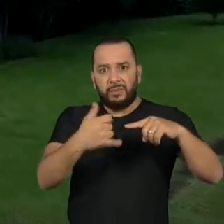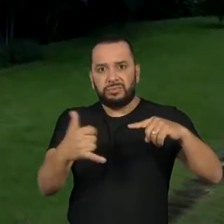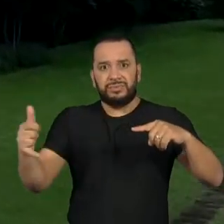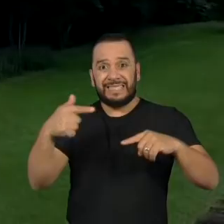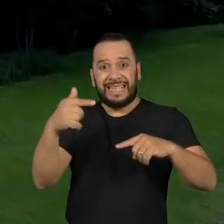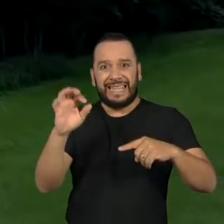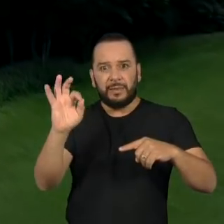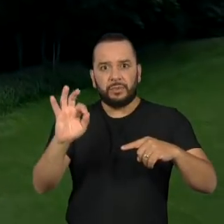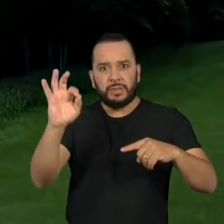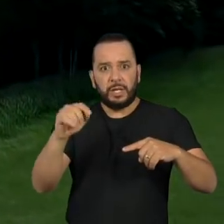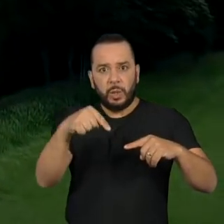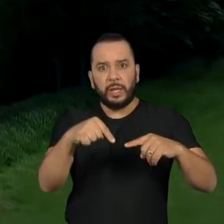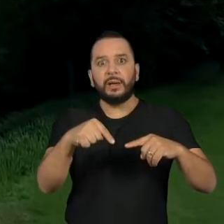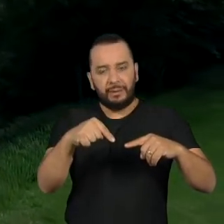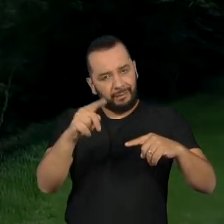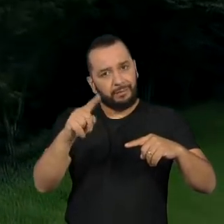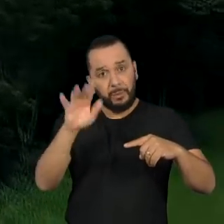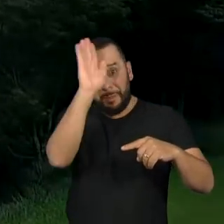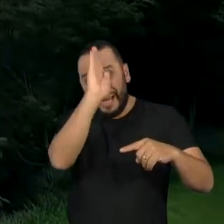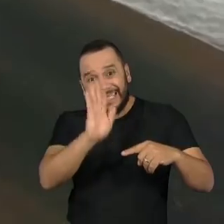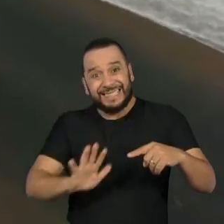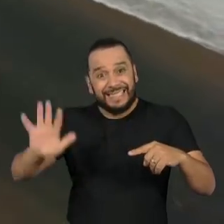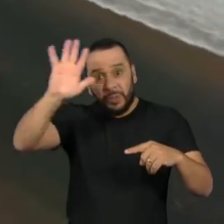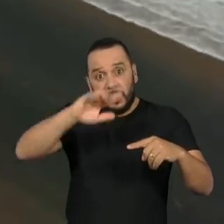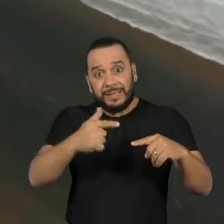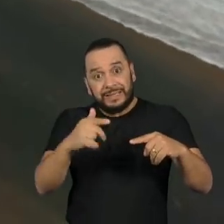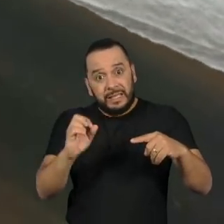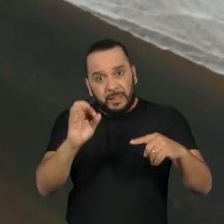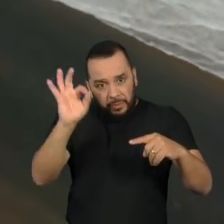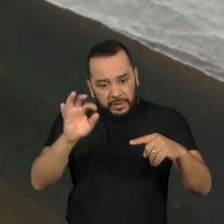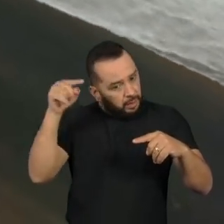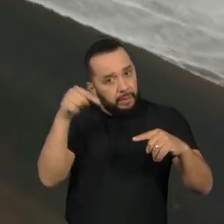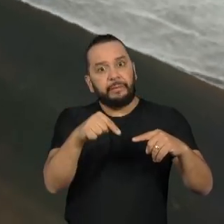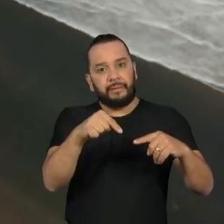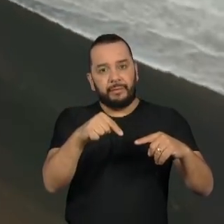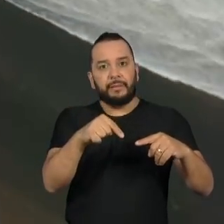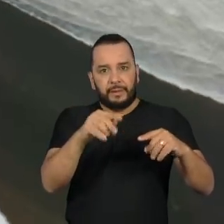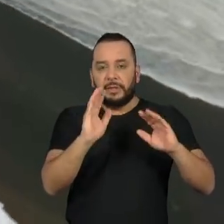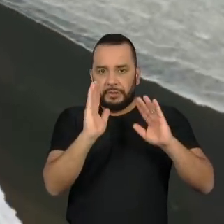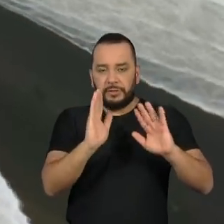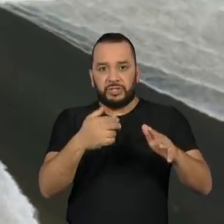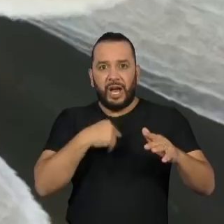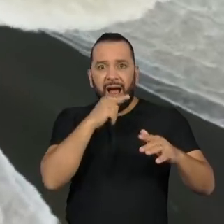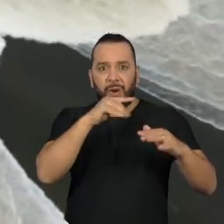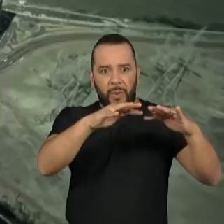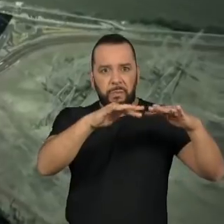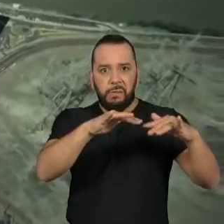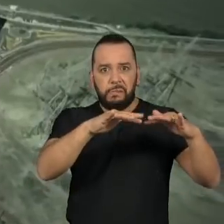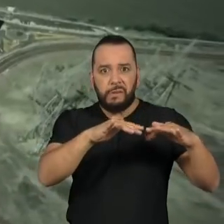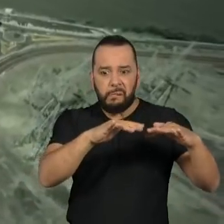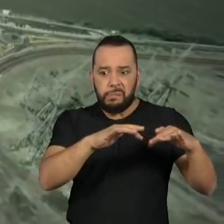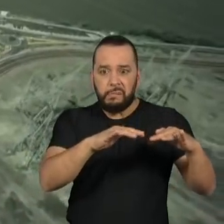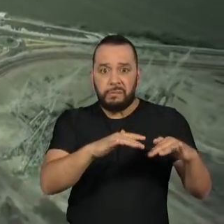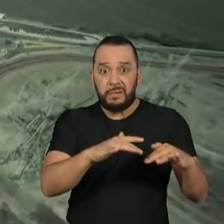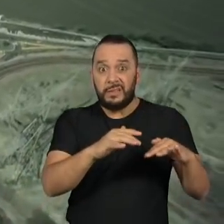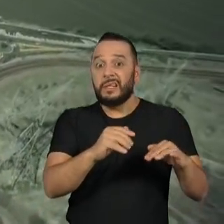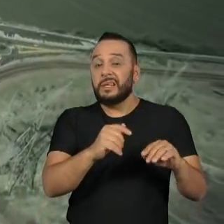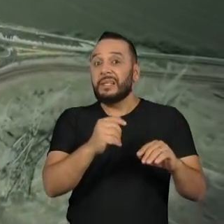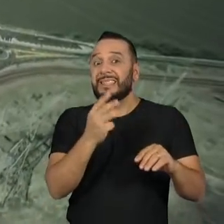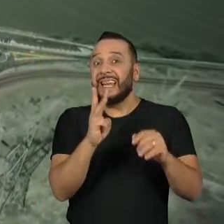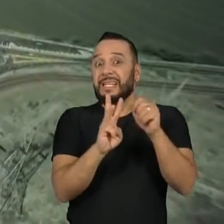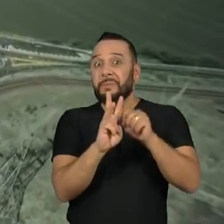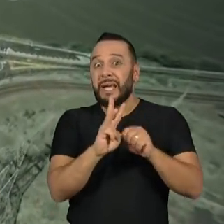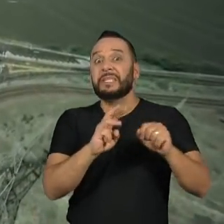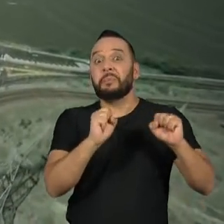capacidade, considerando que nós ainda estamos no início do período de seca e que ainda tem pelo menos mais três meses pela frente,